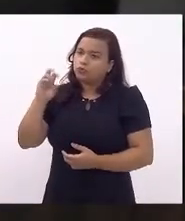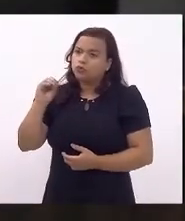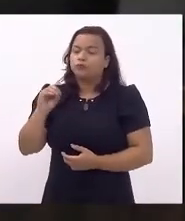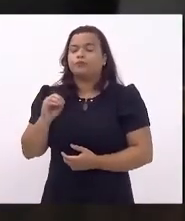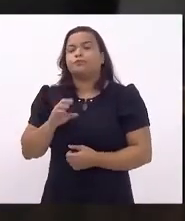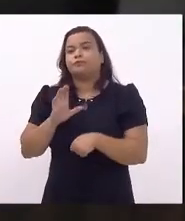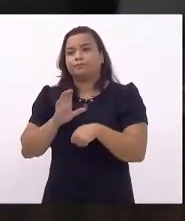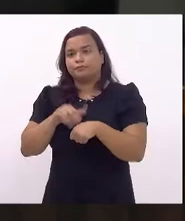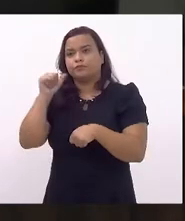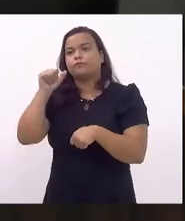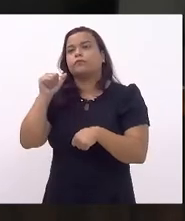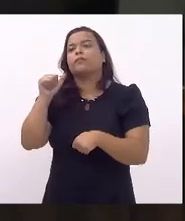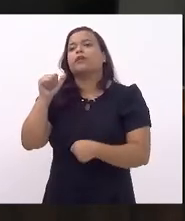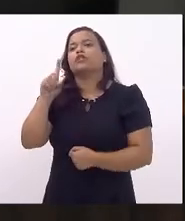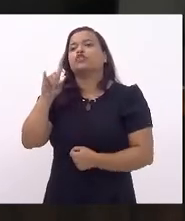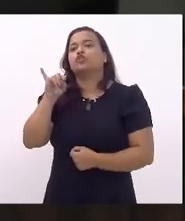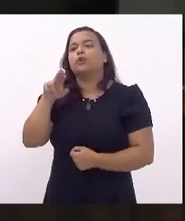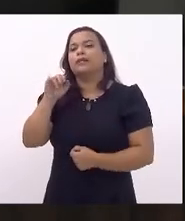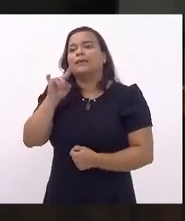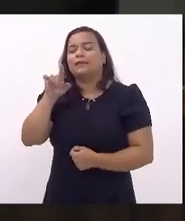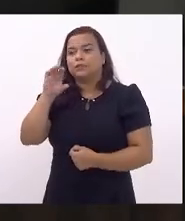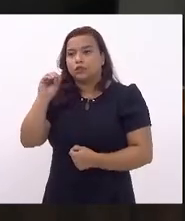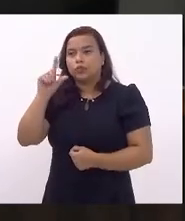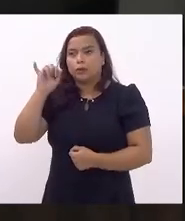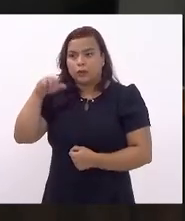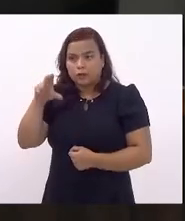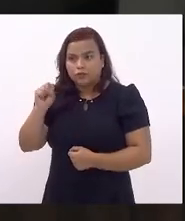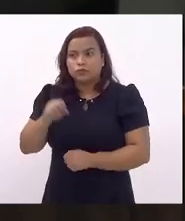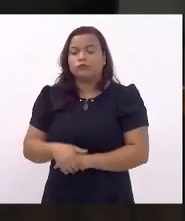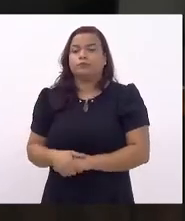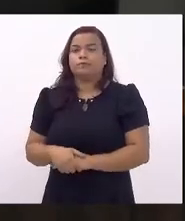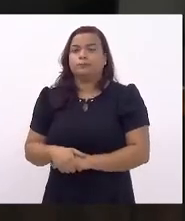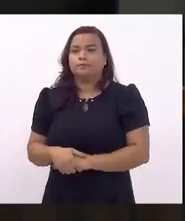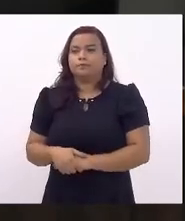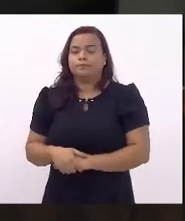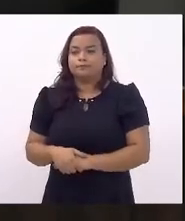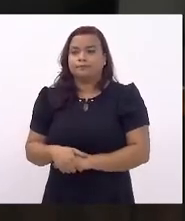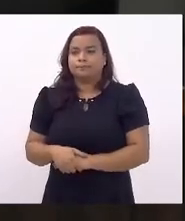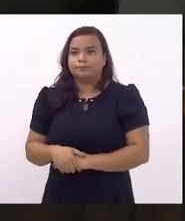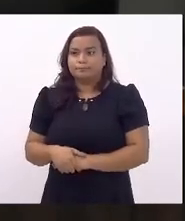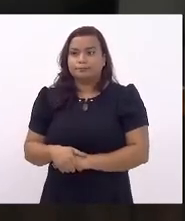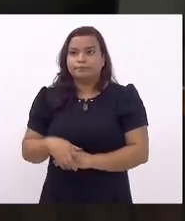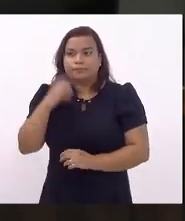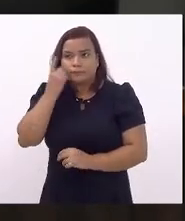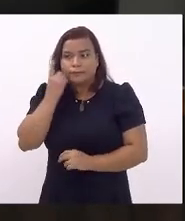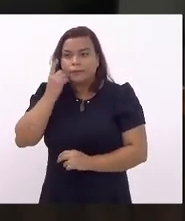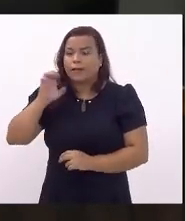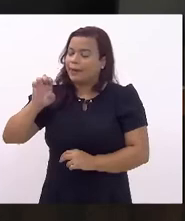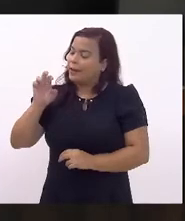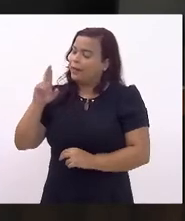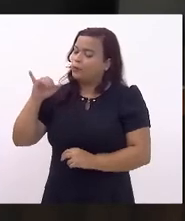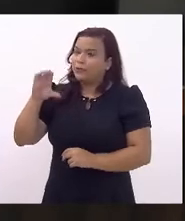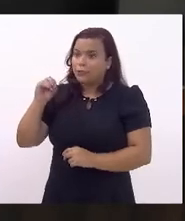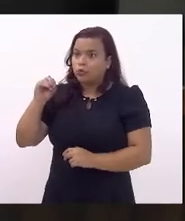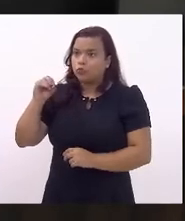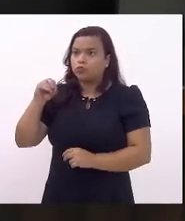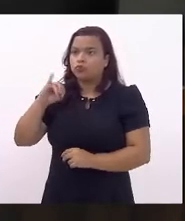Carlos Augusto, deputado Dionísio Lins, deputado Dionísio Lins, deputado Eurico Júnior,